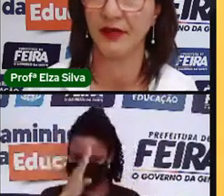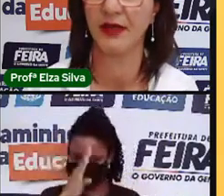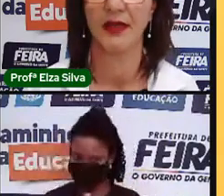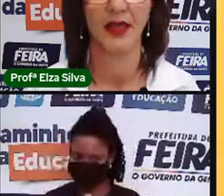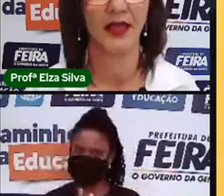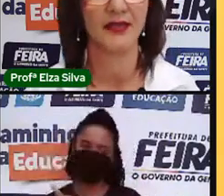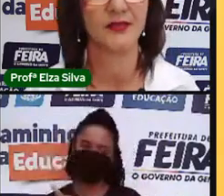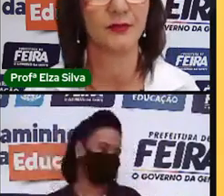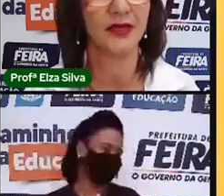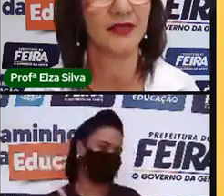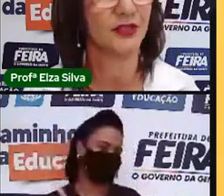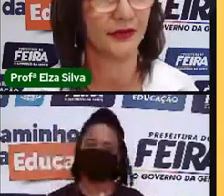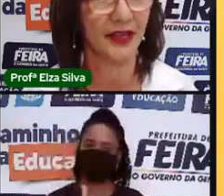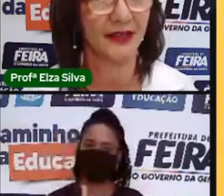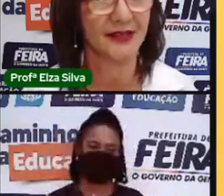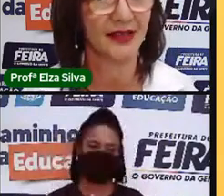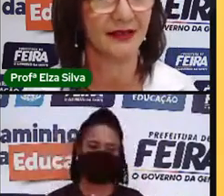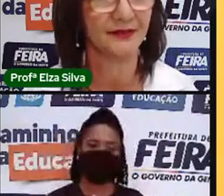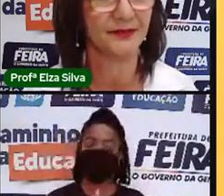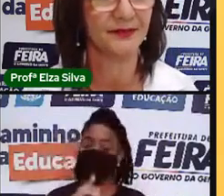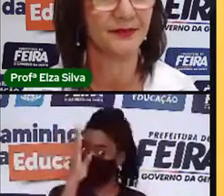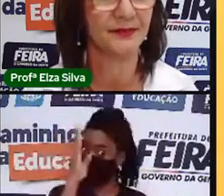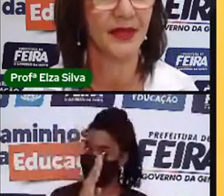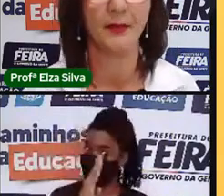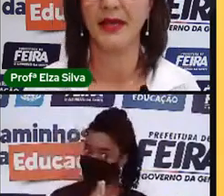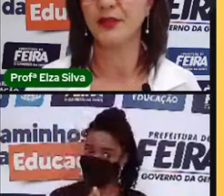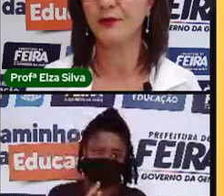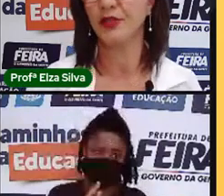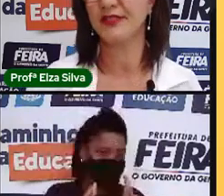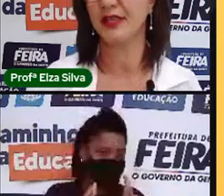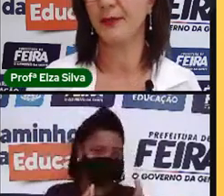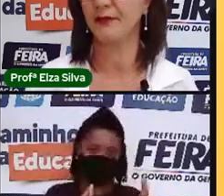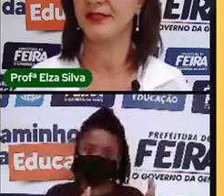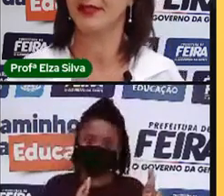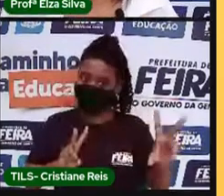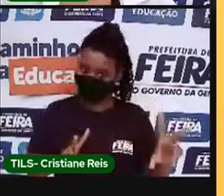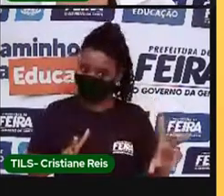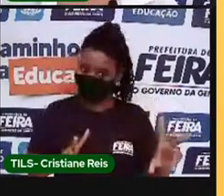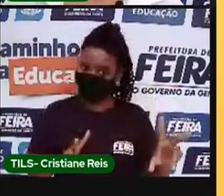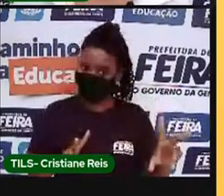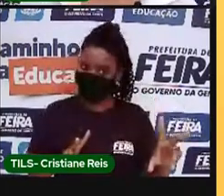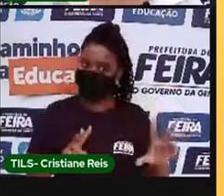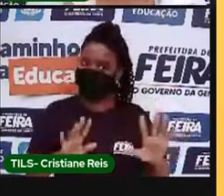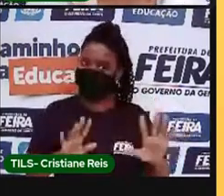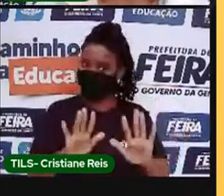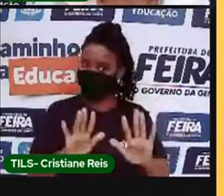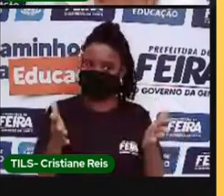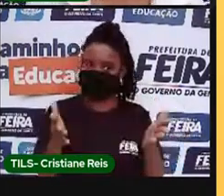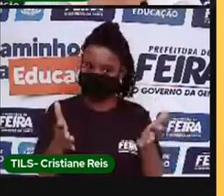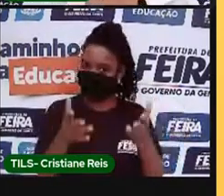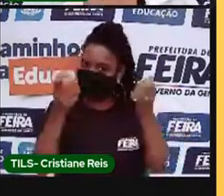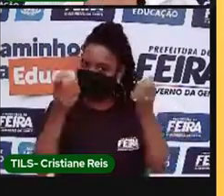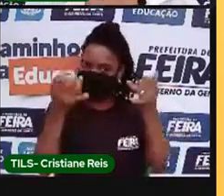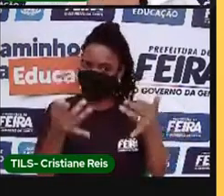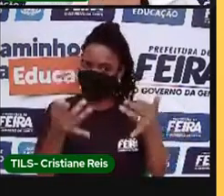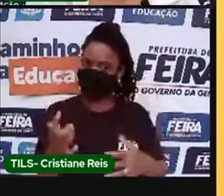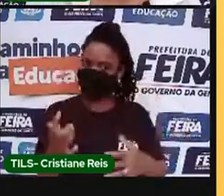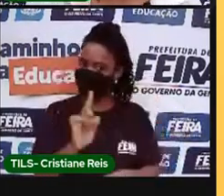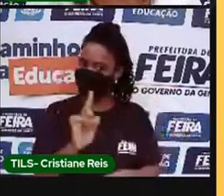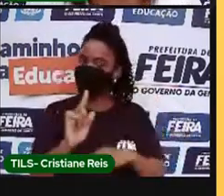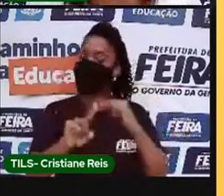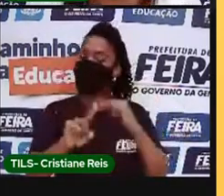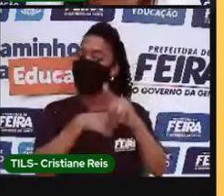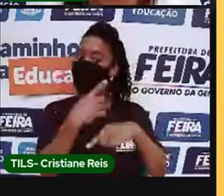Brasil, eis uma diferença. Mas não vou dizer para vocês agora, porque depois a PRO tem um desafio para